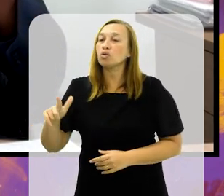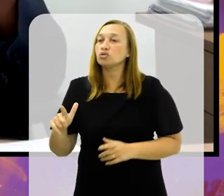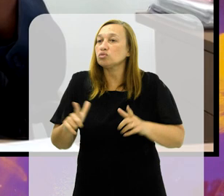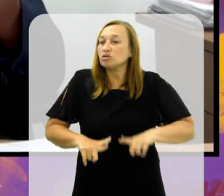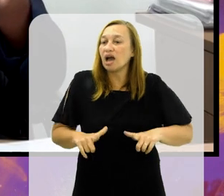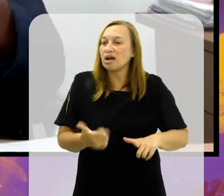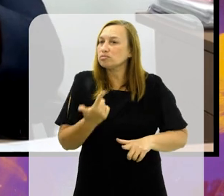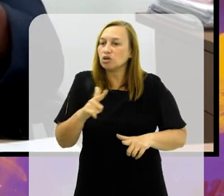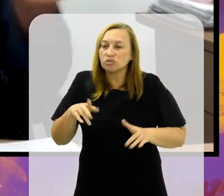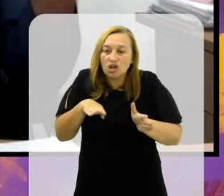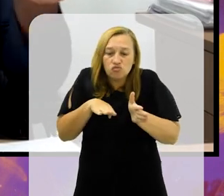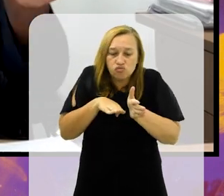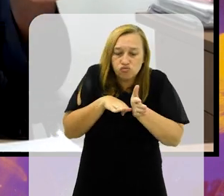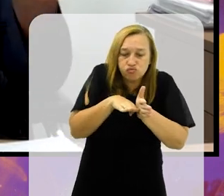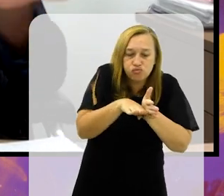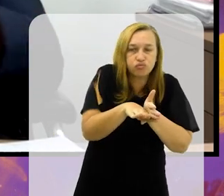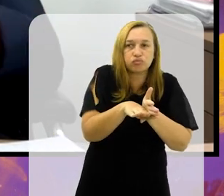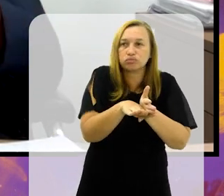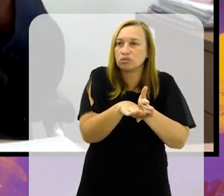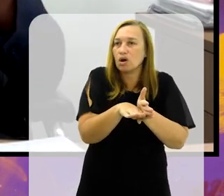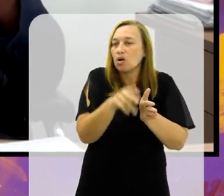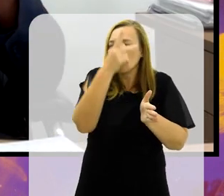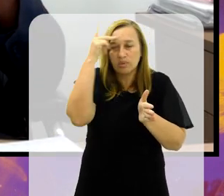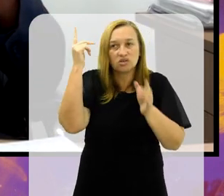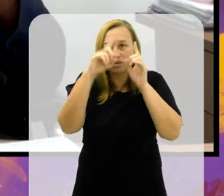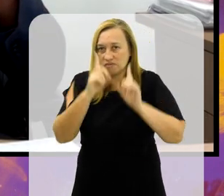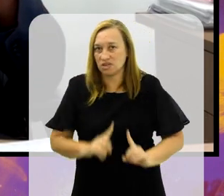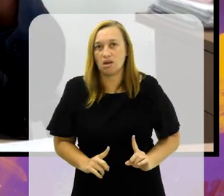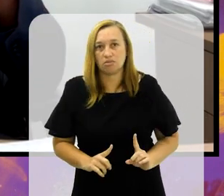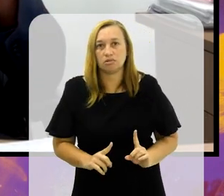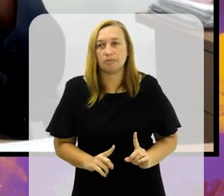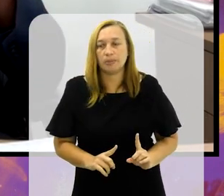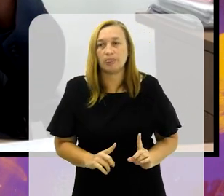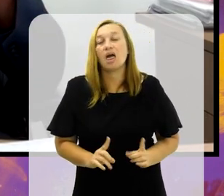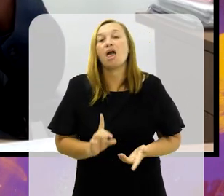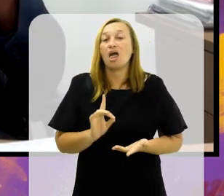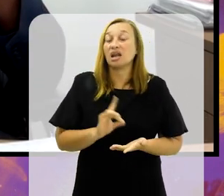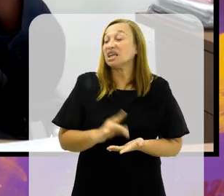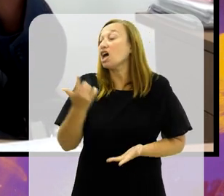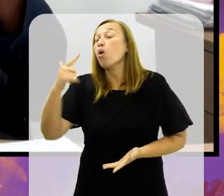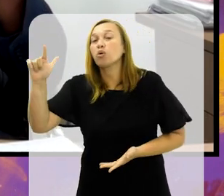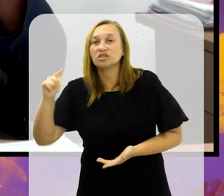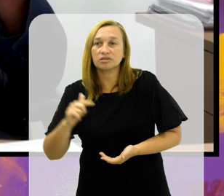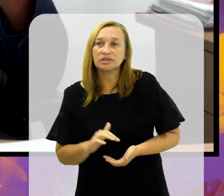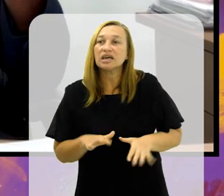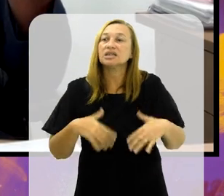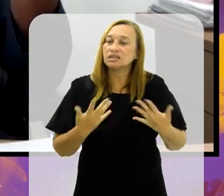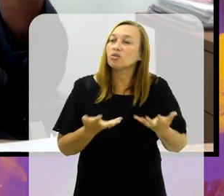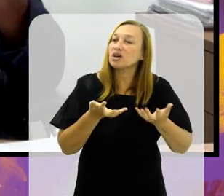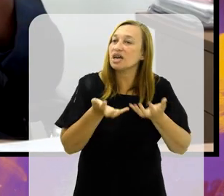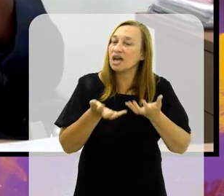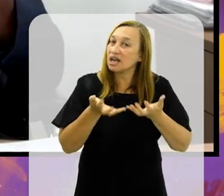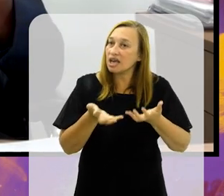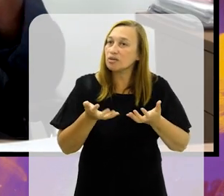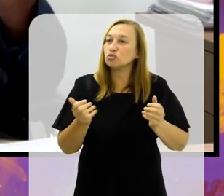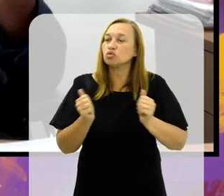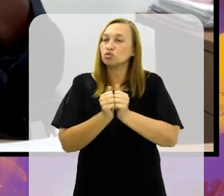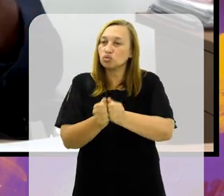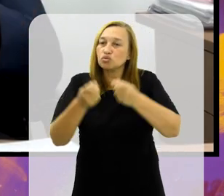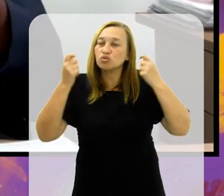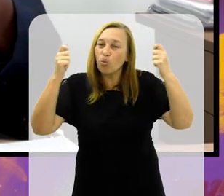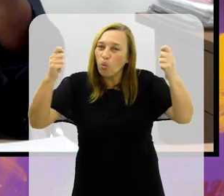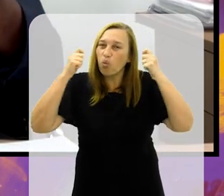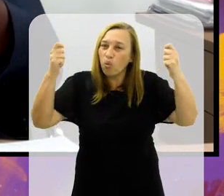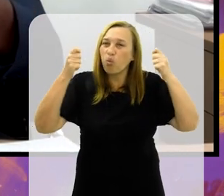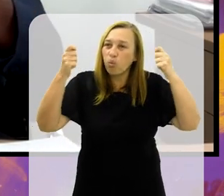país, não tem nem estacionamento a pessoa com deficiência. É verdade. A realidade é outra. Então nós